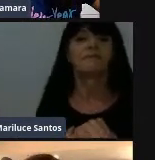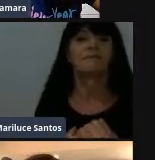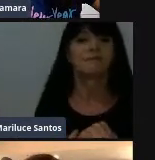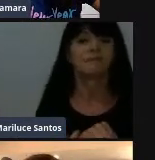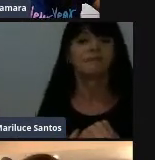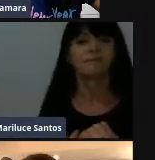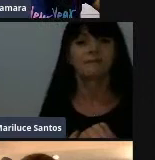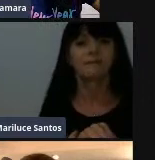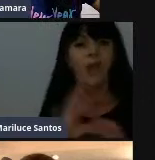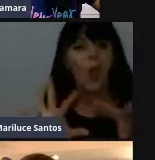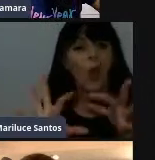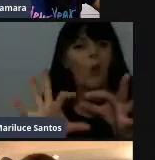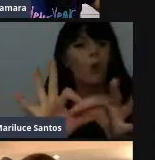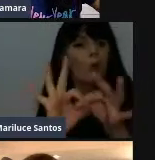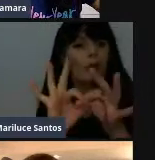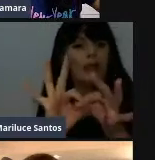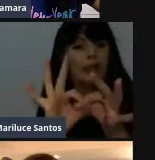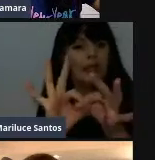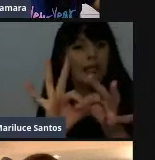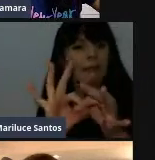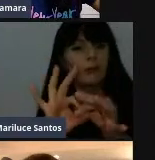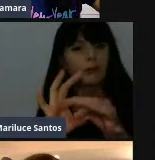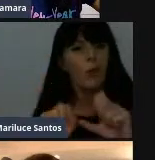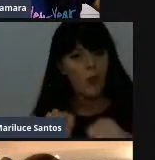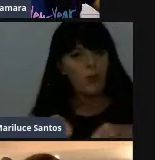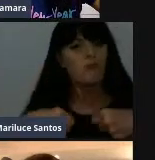Unimos esforços.